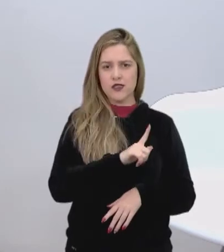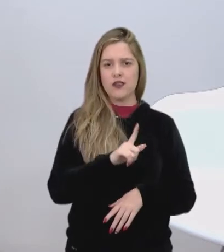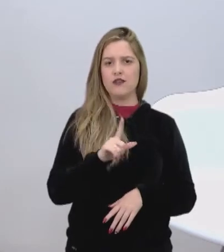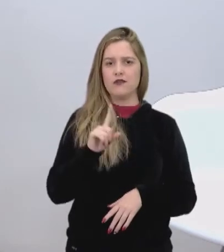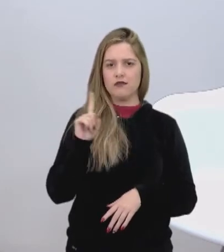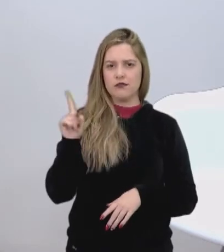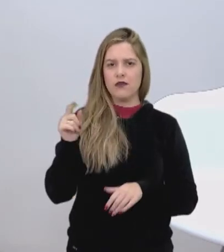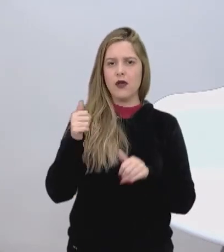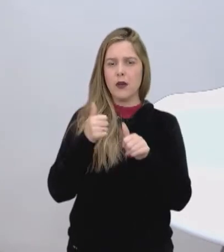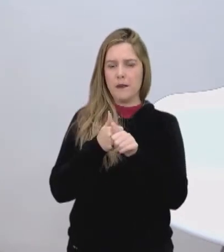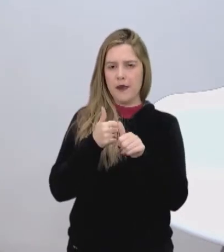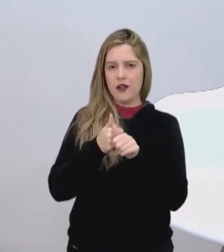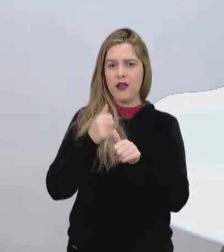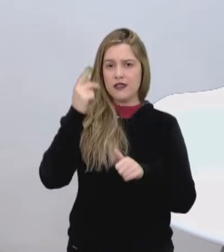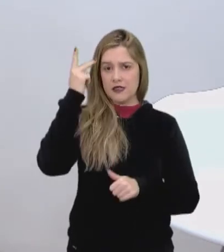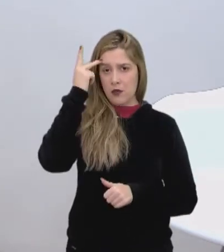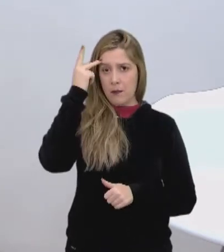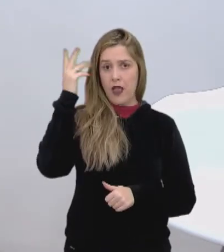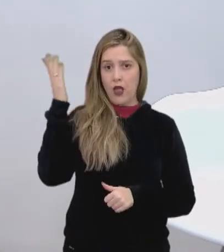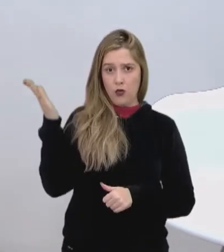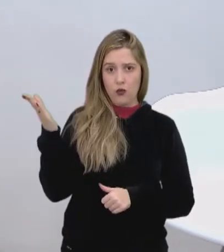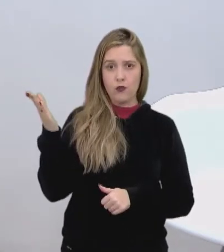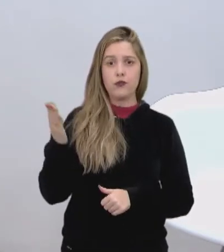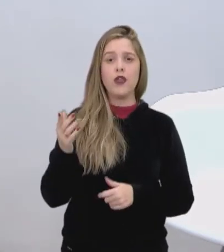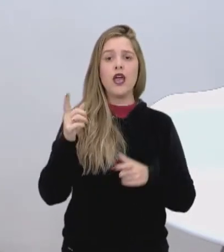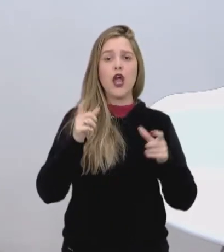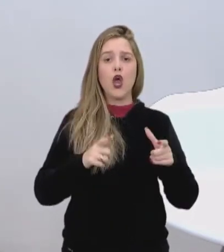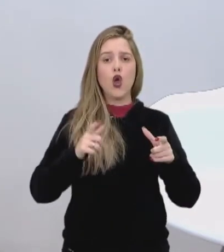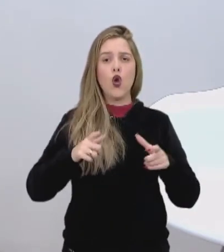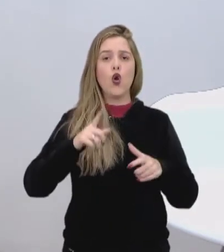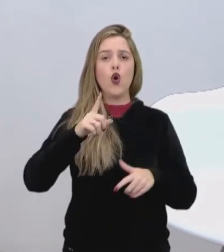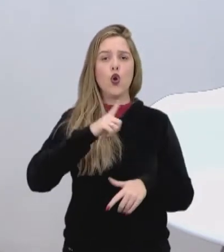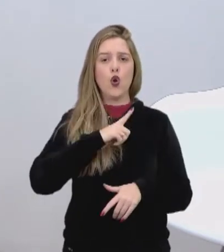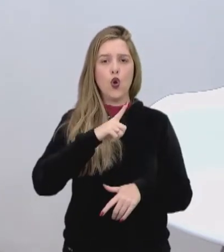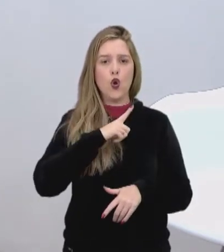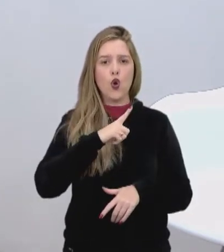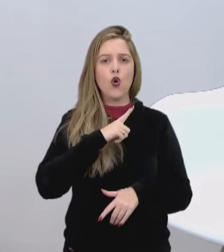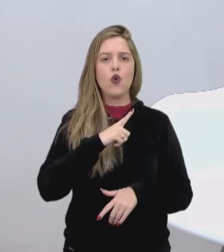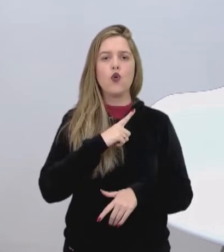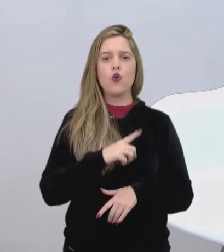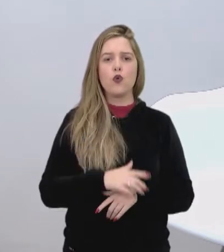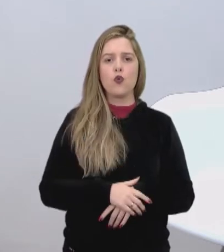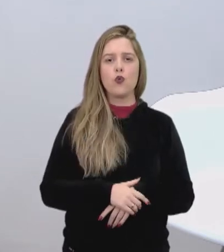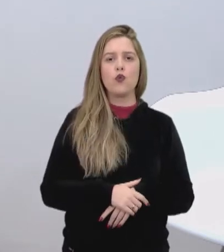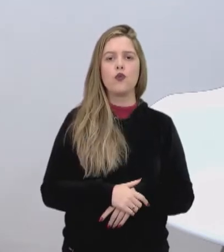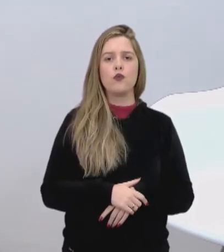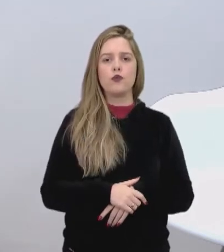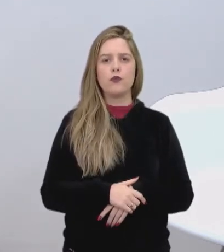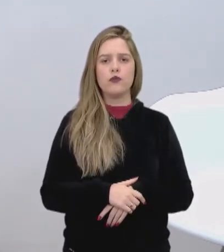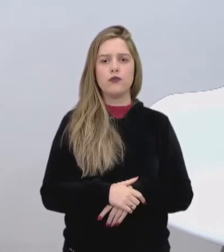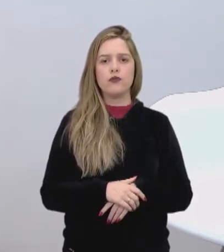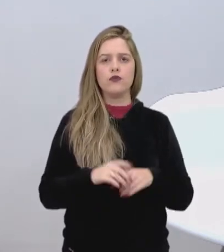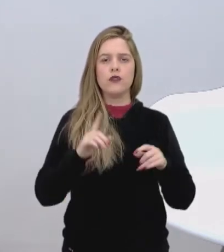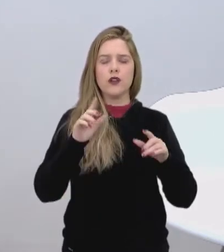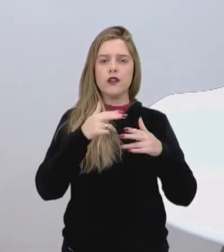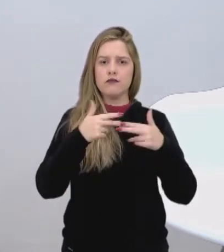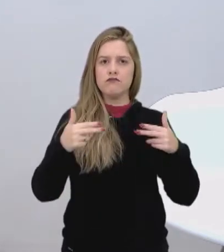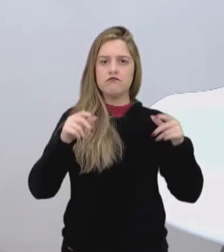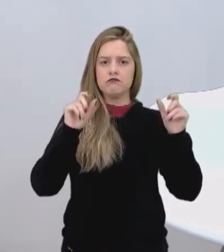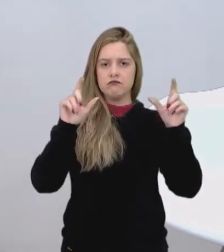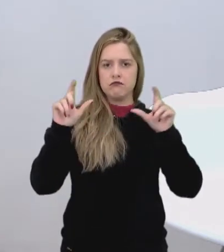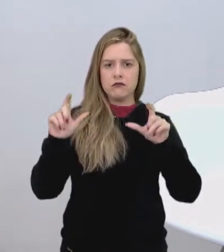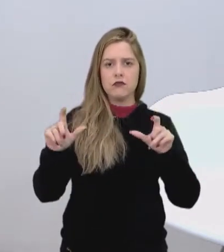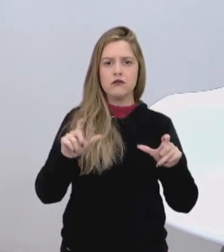Aqui pertinho na Grande São Paulo. Onde tem uma empresa de logística. Onde os robôs vão, guardam as coisas. Pegam,